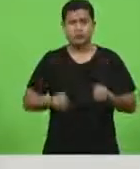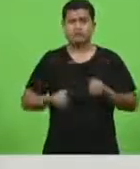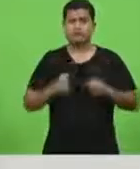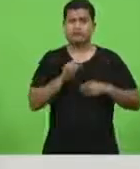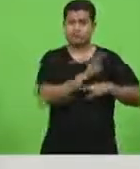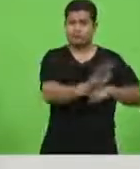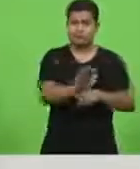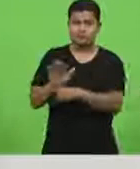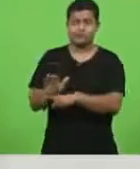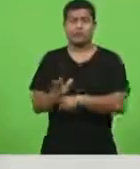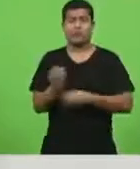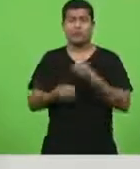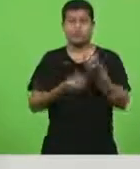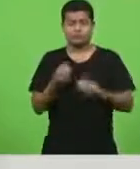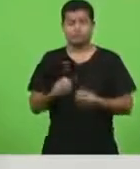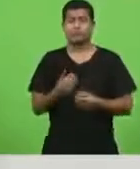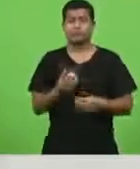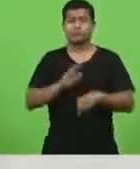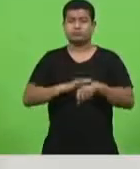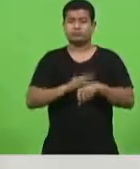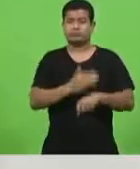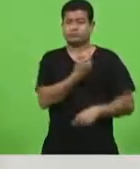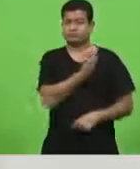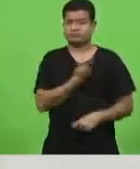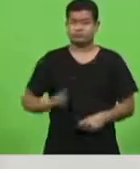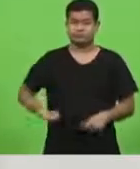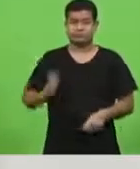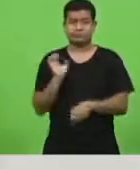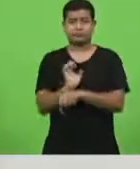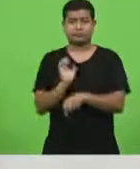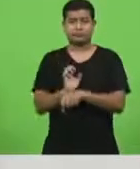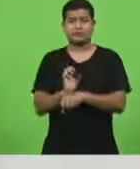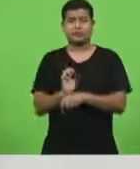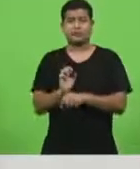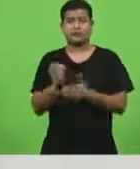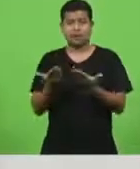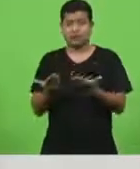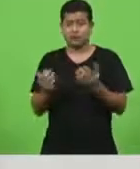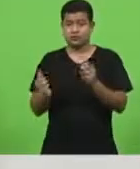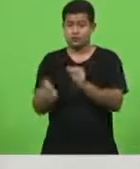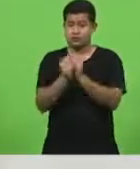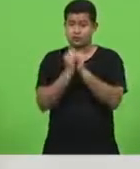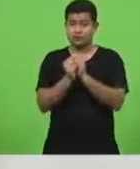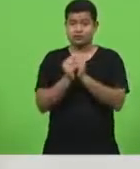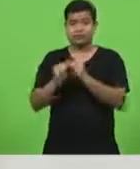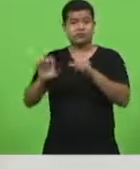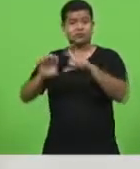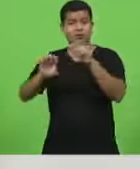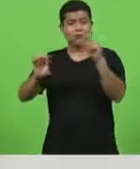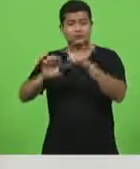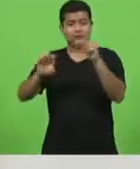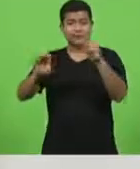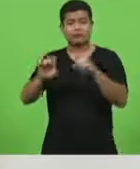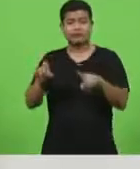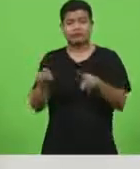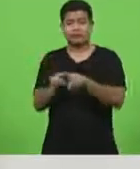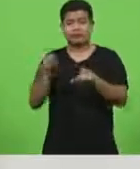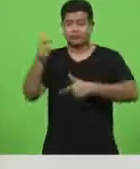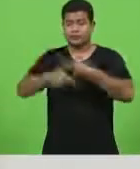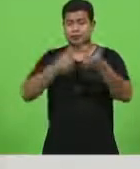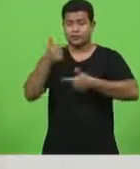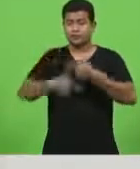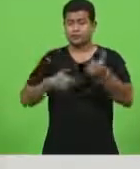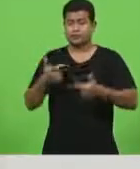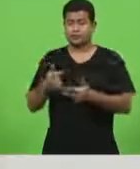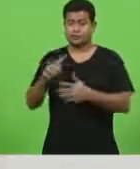pelo governo do estado ações estas que somada ao empreendedorismo e o trabalho do catarinense